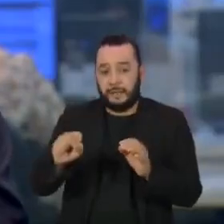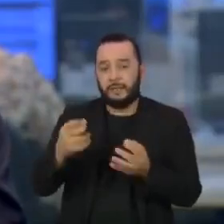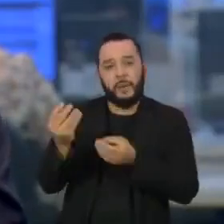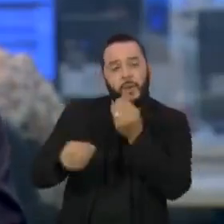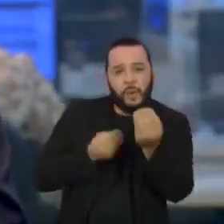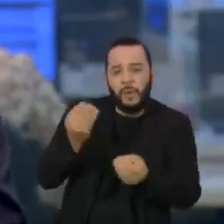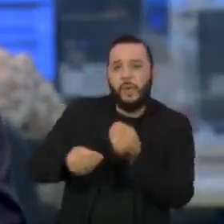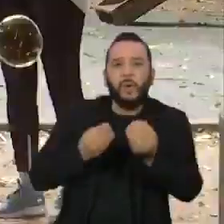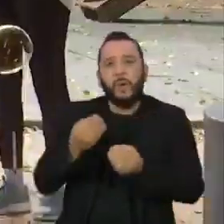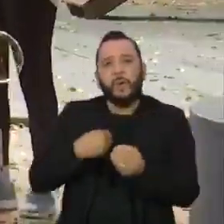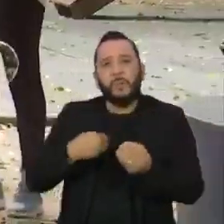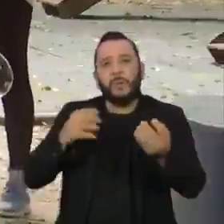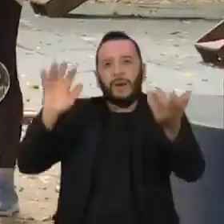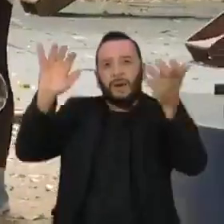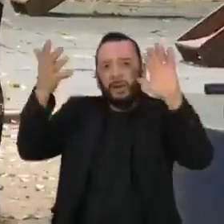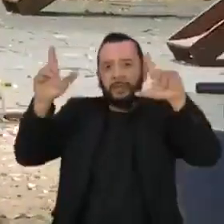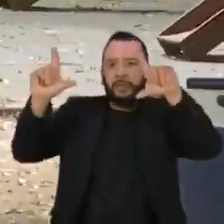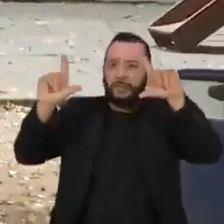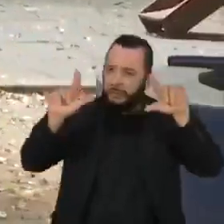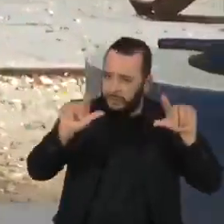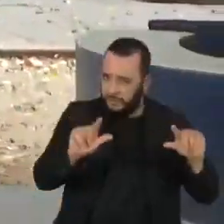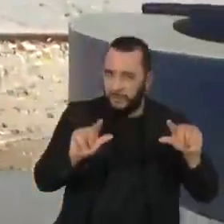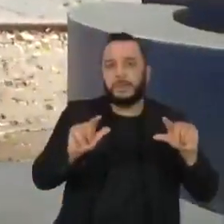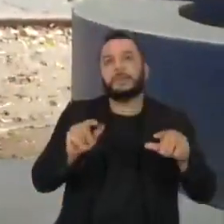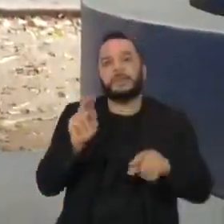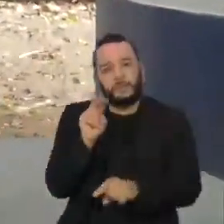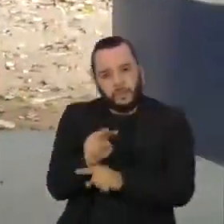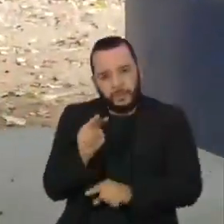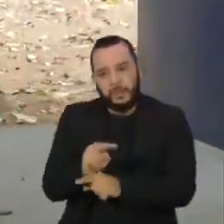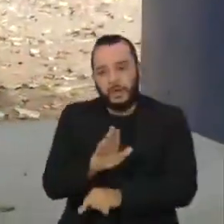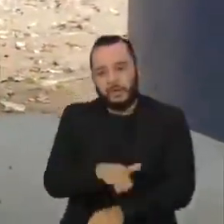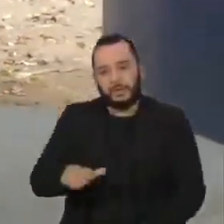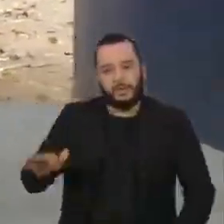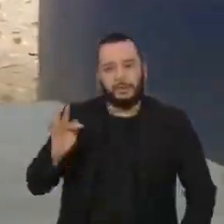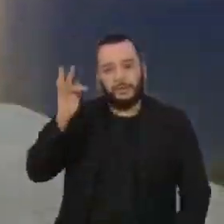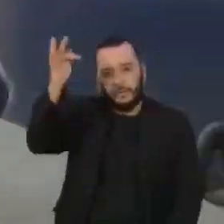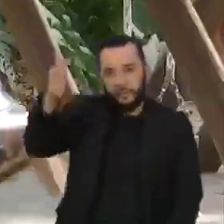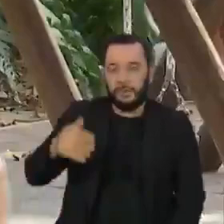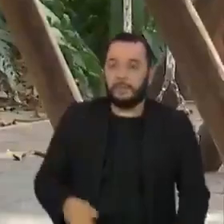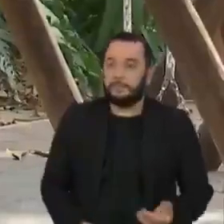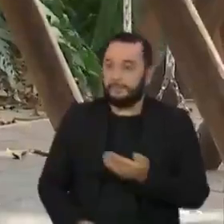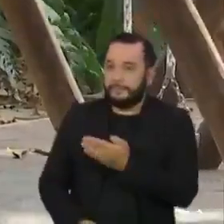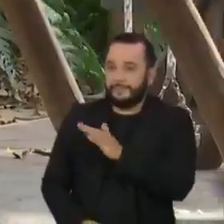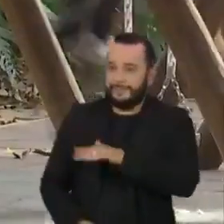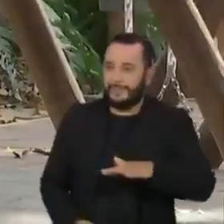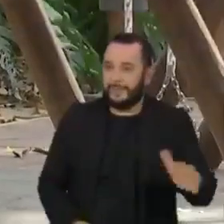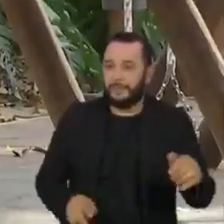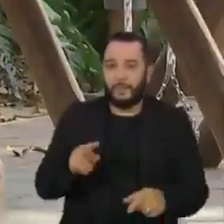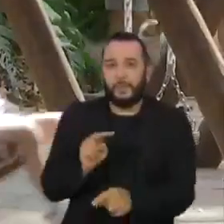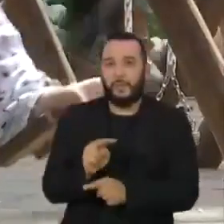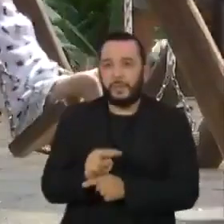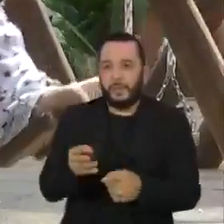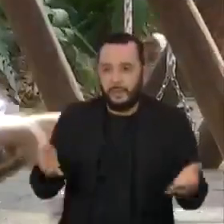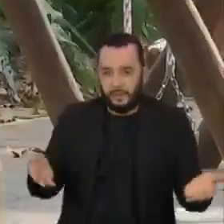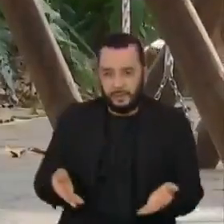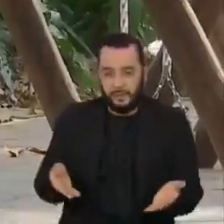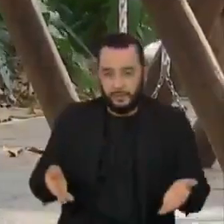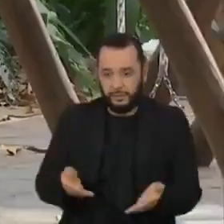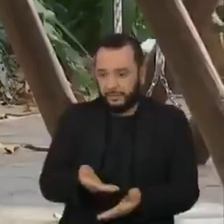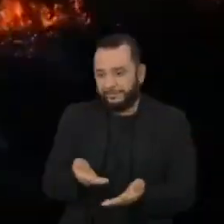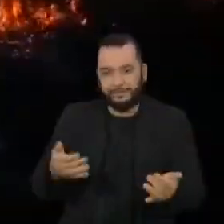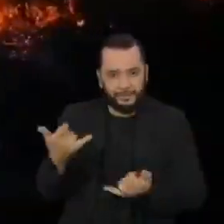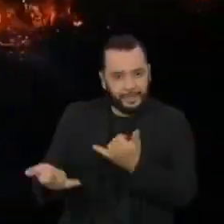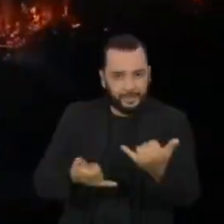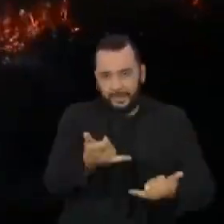as futuras gerações. Essas crianças que hoje brincam inocentemente são as mesmas que vão enfrentar, quando